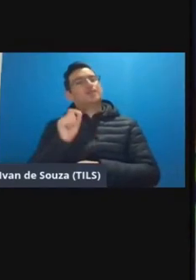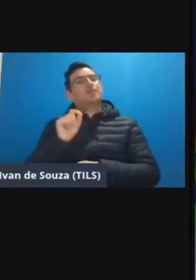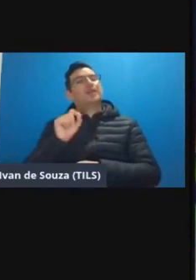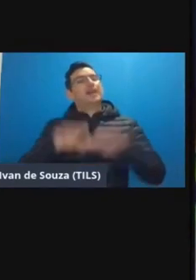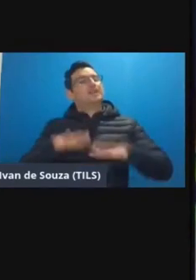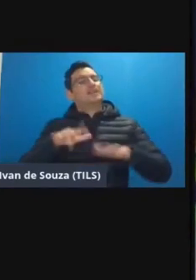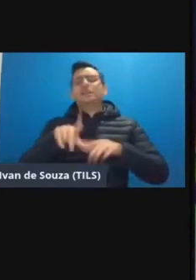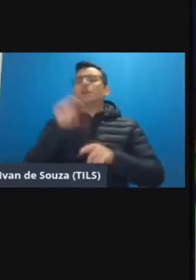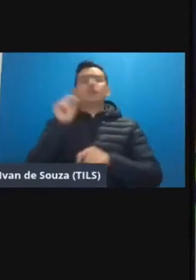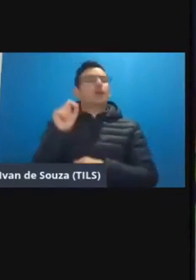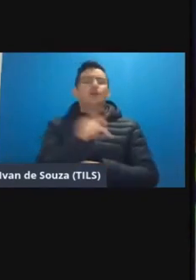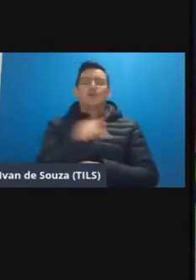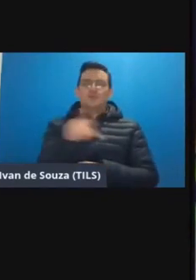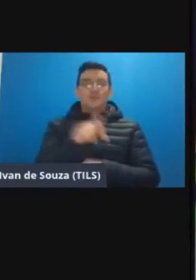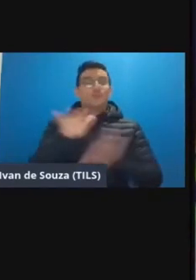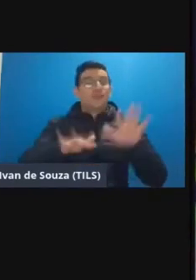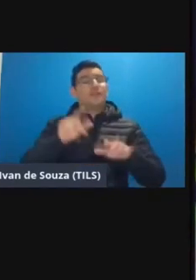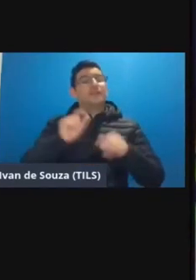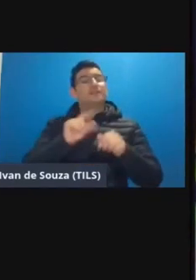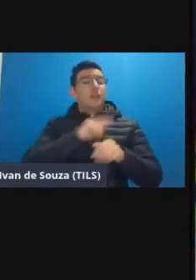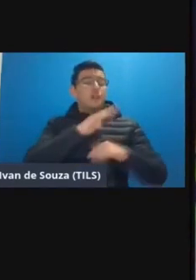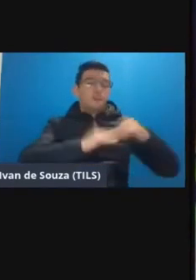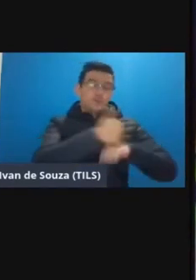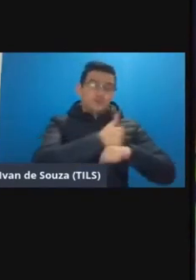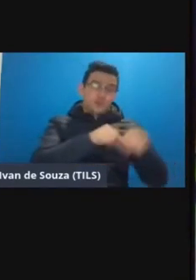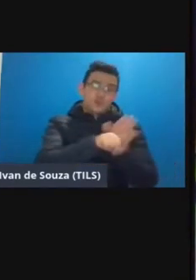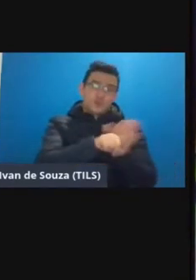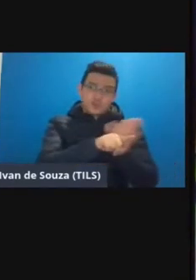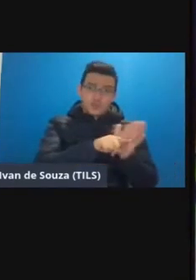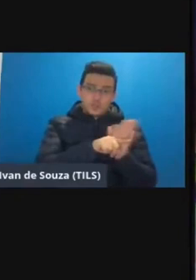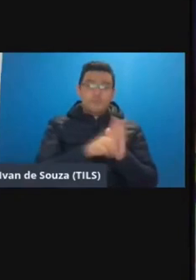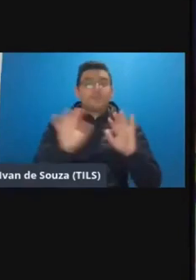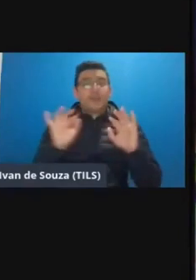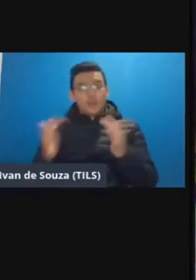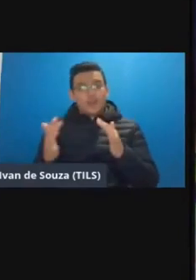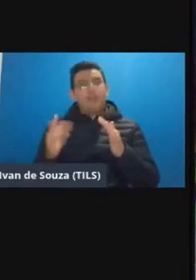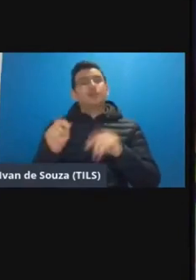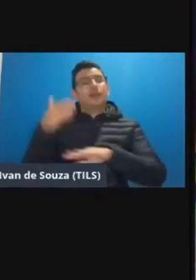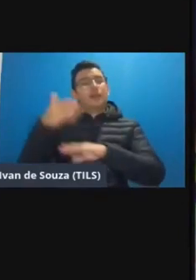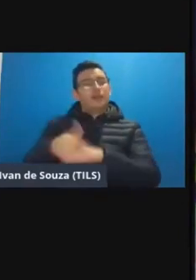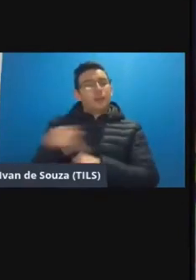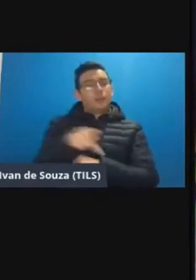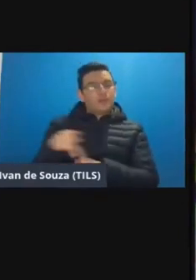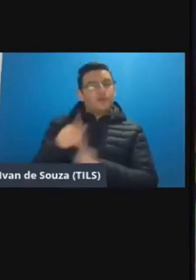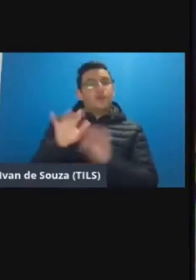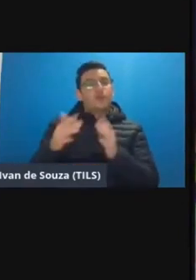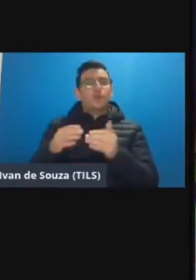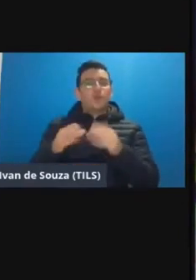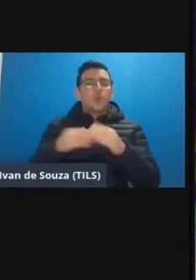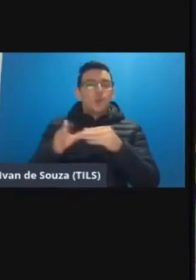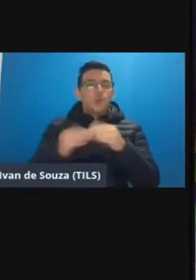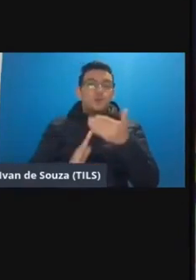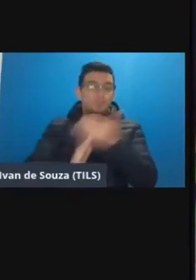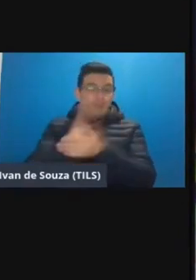escolheu ser docente a gente às vezes fez uma tem uma profissão de pesquisador e acaba entrando na docência quando a gente passa no concurso vem para a